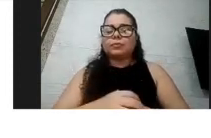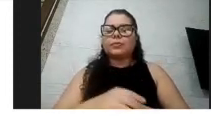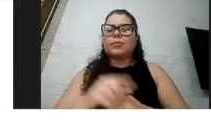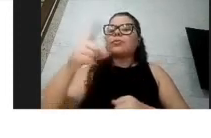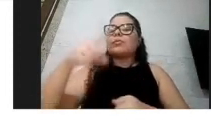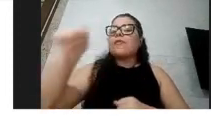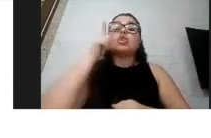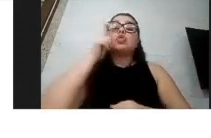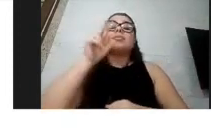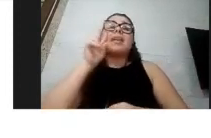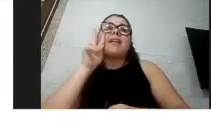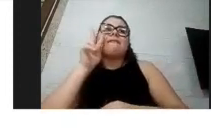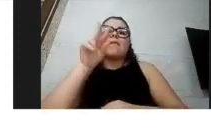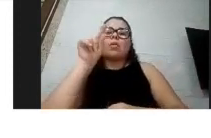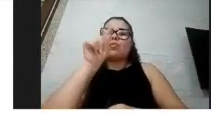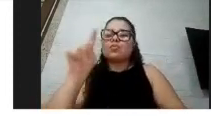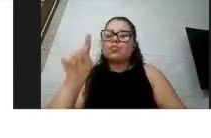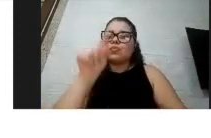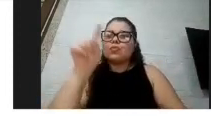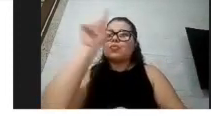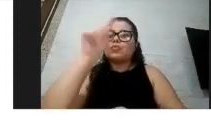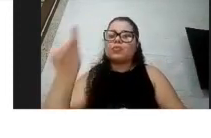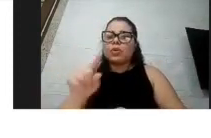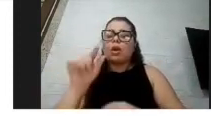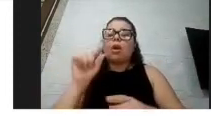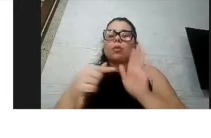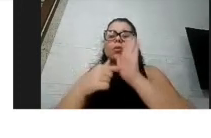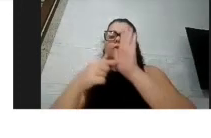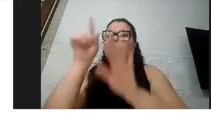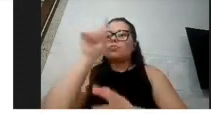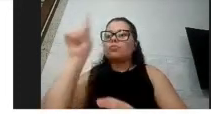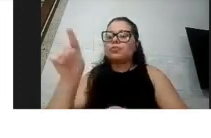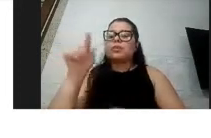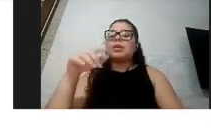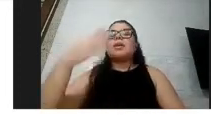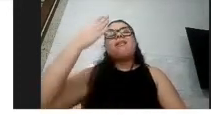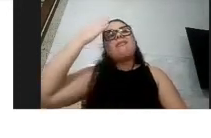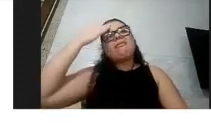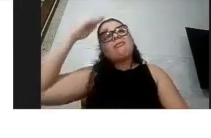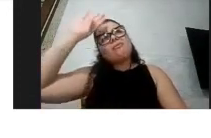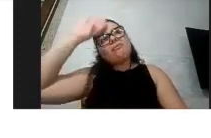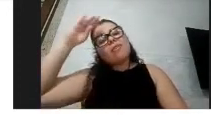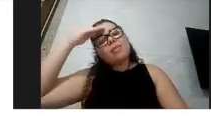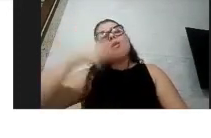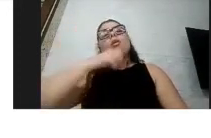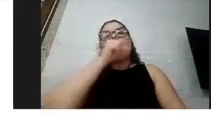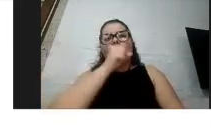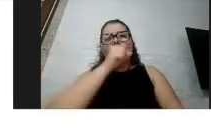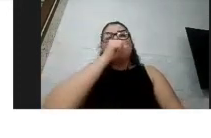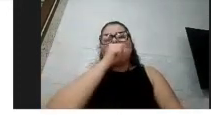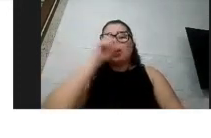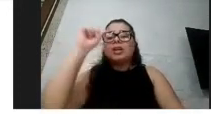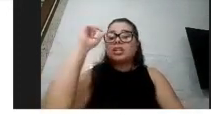minha setinha conseguem né então assim febre tosse e dificuldade para respirar